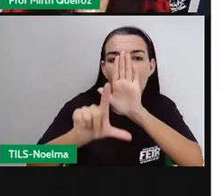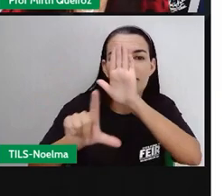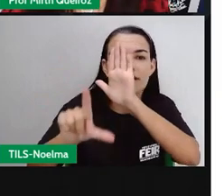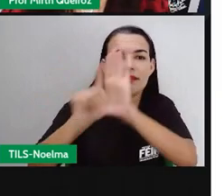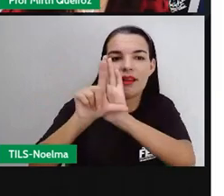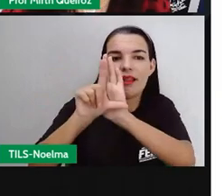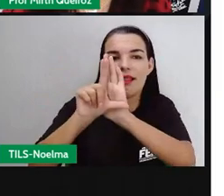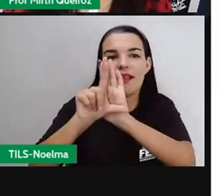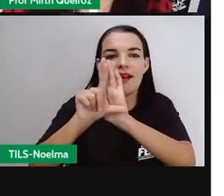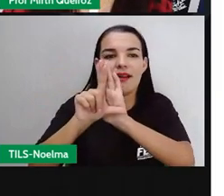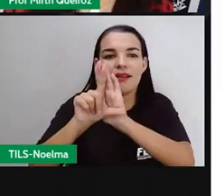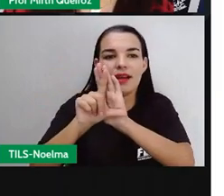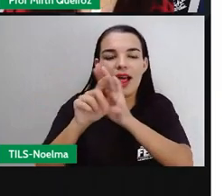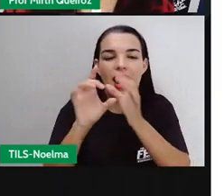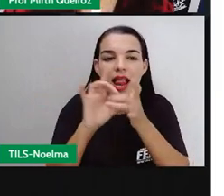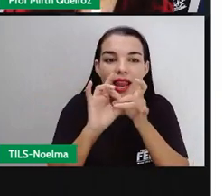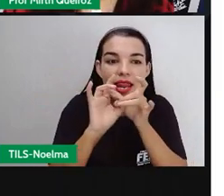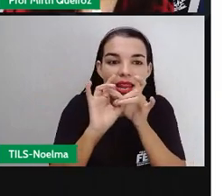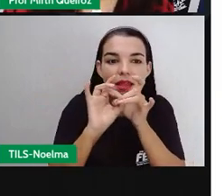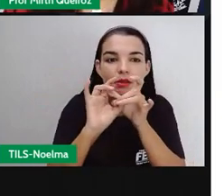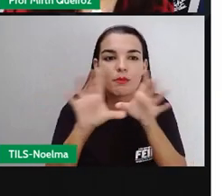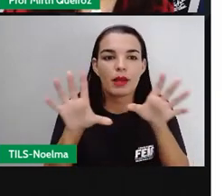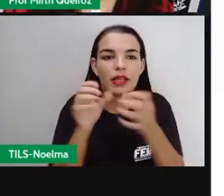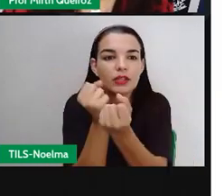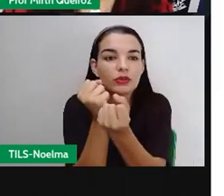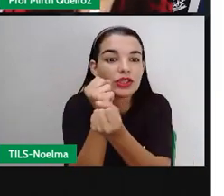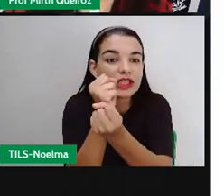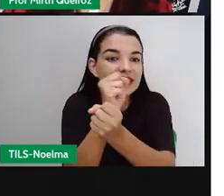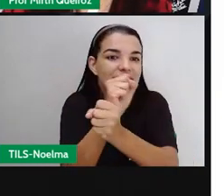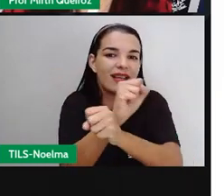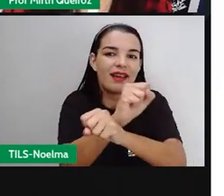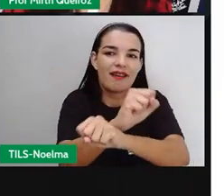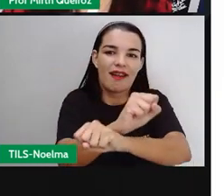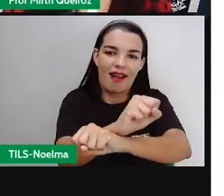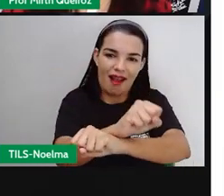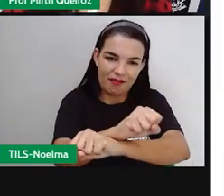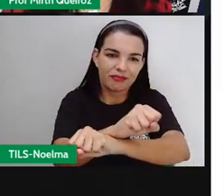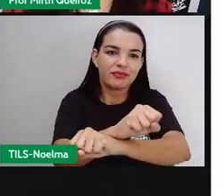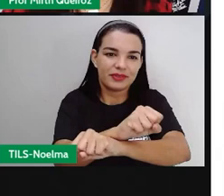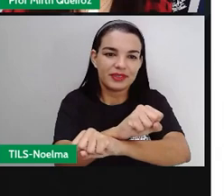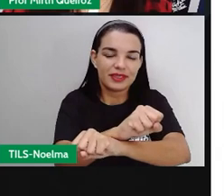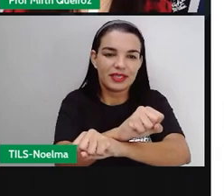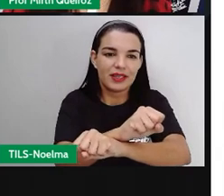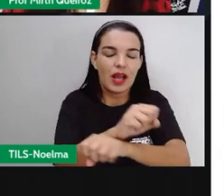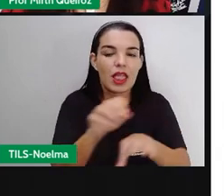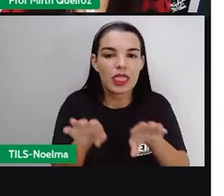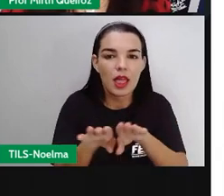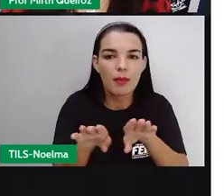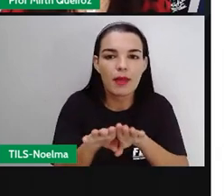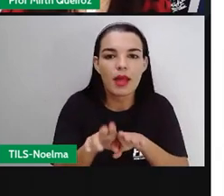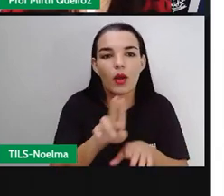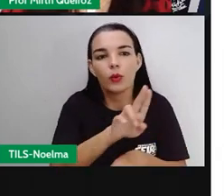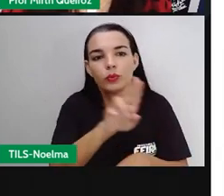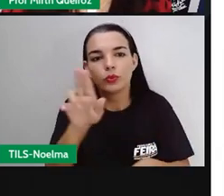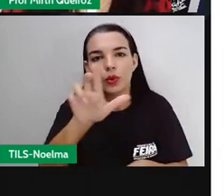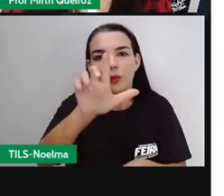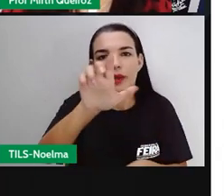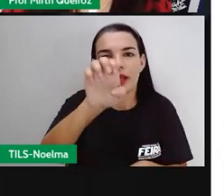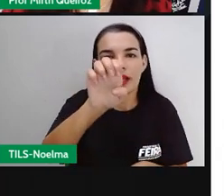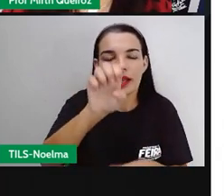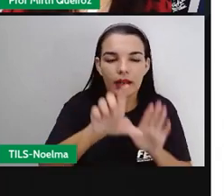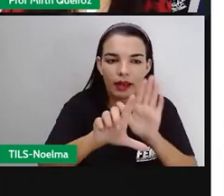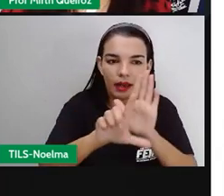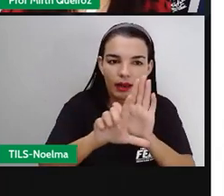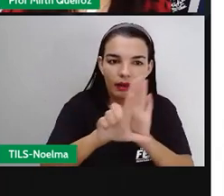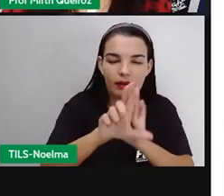Eusebio de Queiroza, aí posteriormente teve aí também a lei áurea, né. O ciclo do